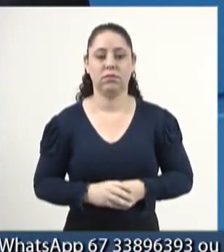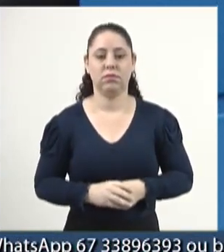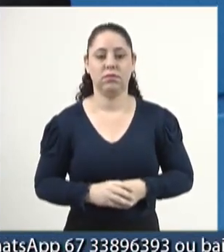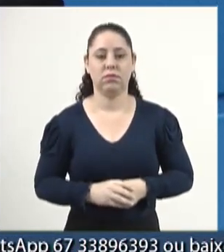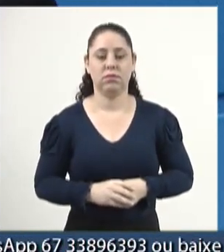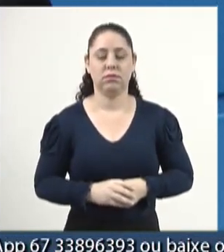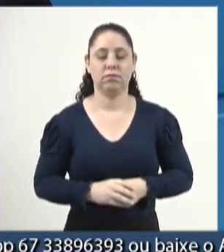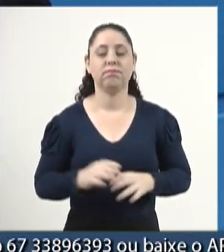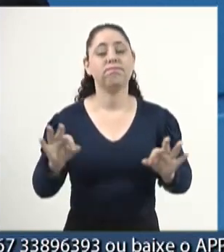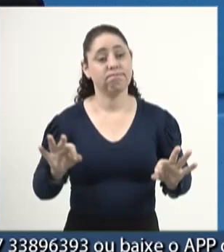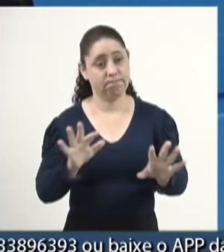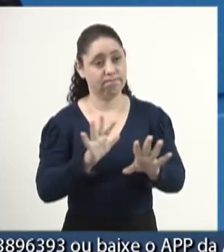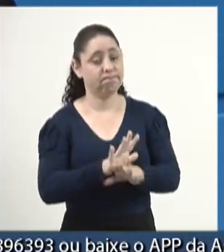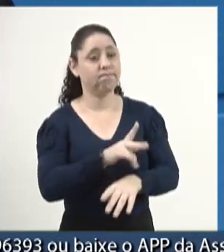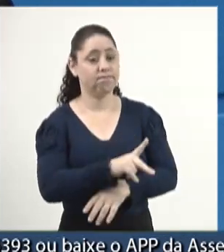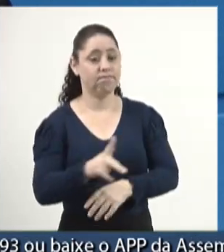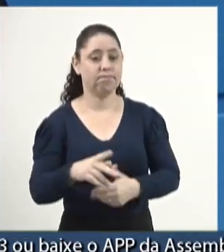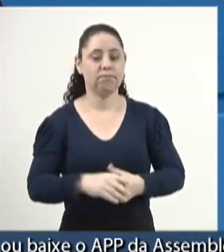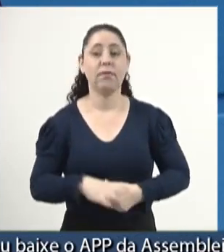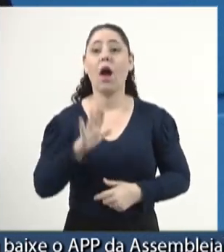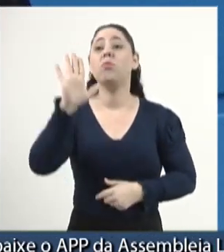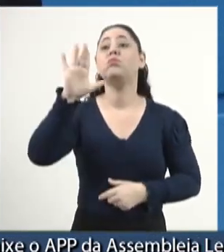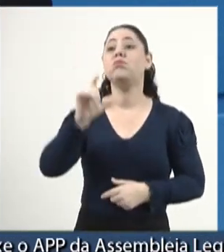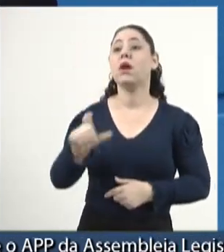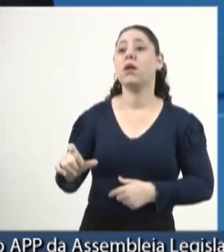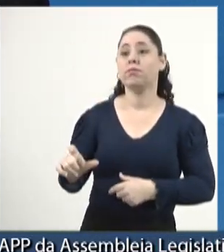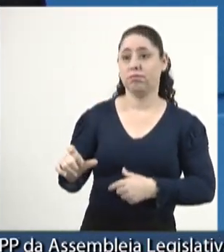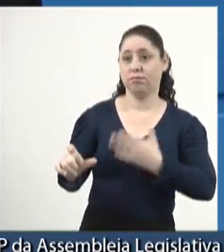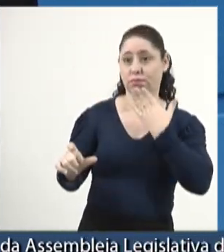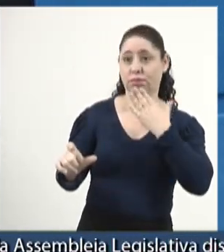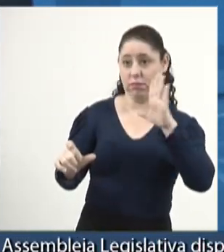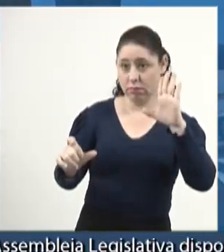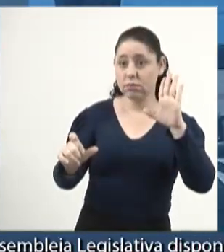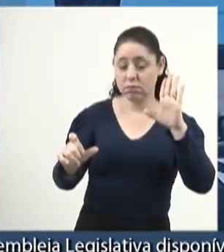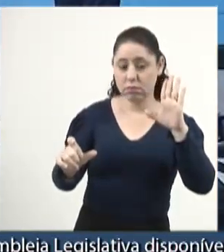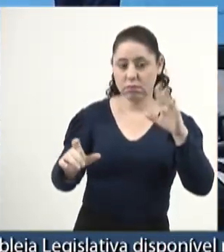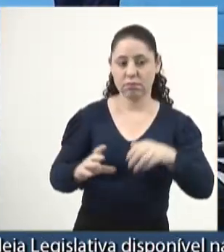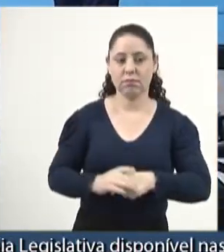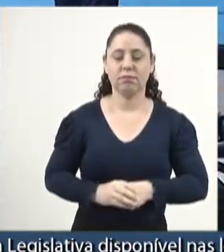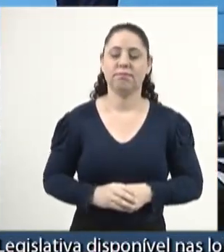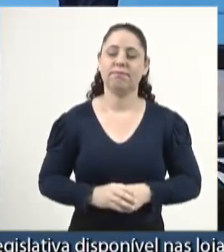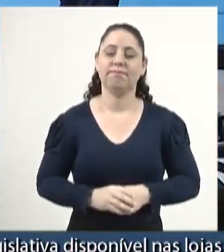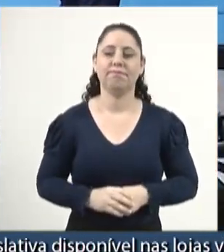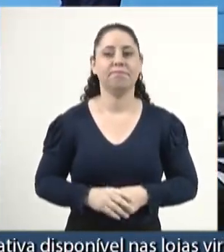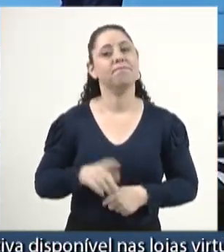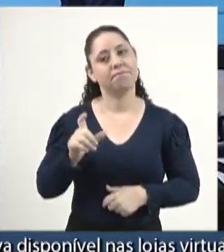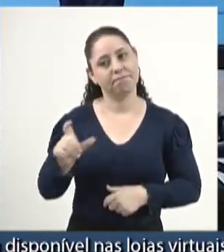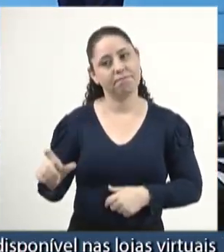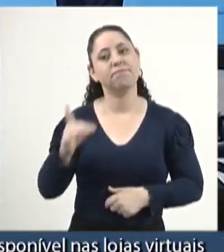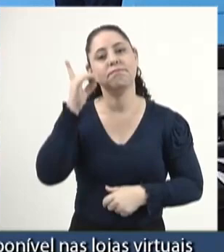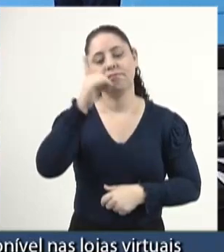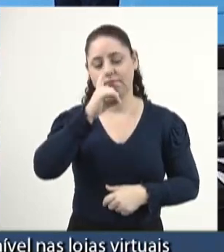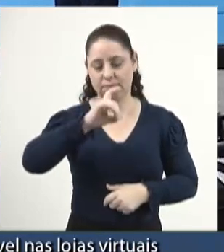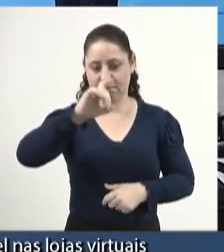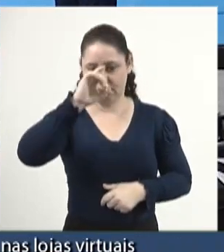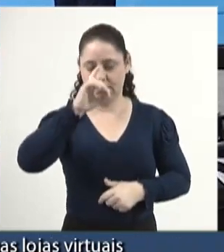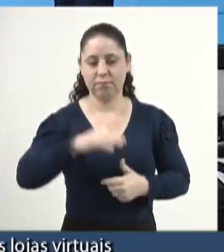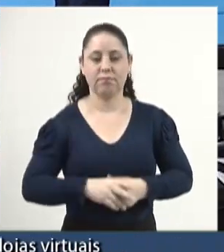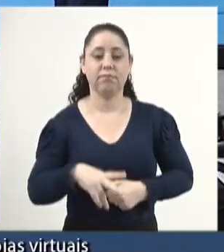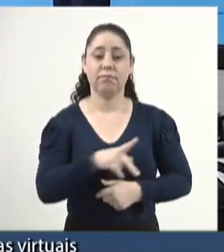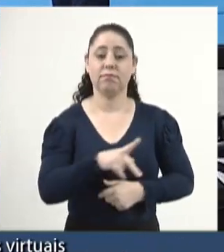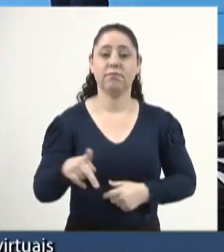Pronto, senhor presidente, pela ordem, pela ordem, deputado Zeca do Senhor presidente,